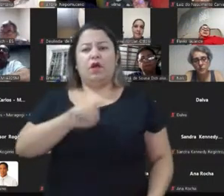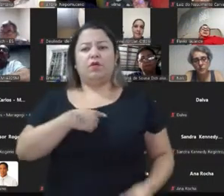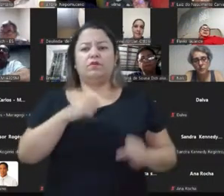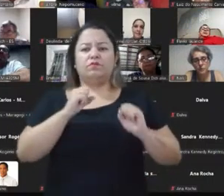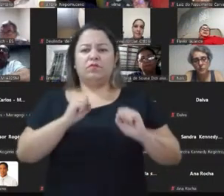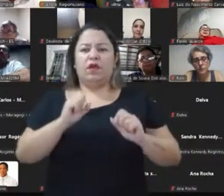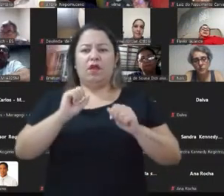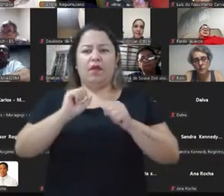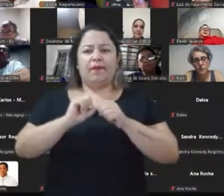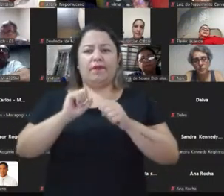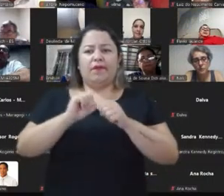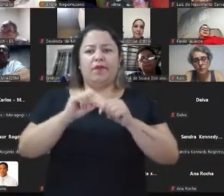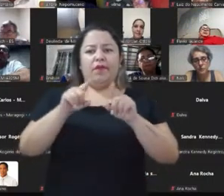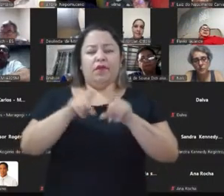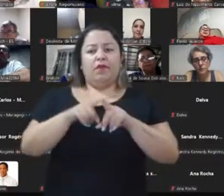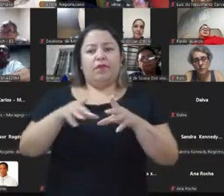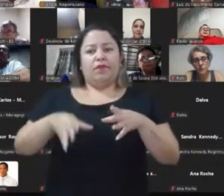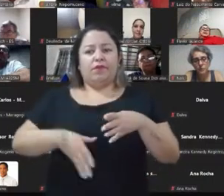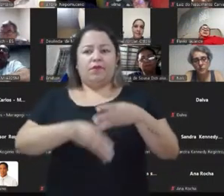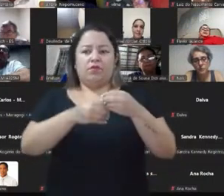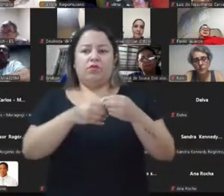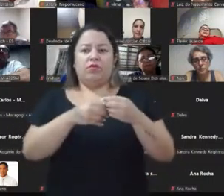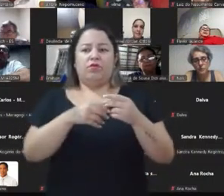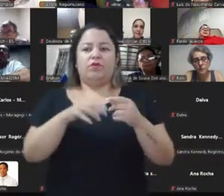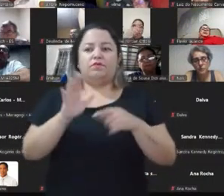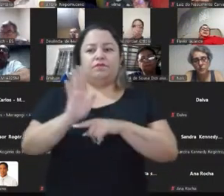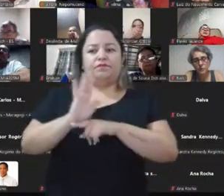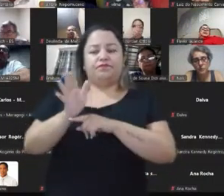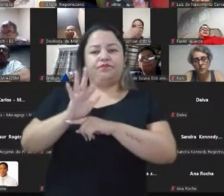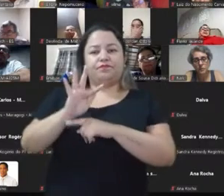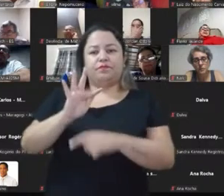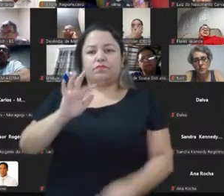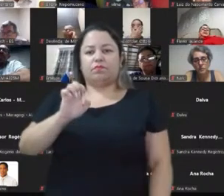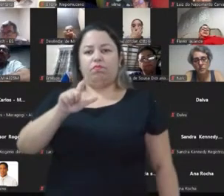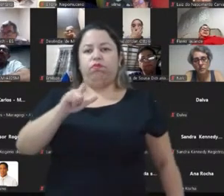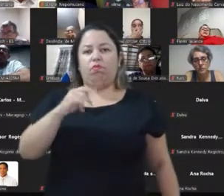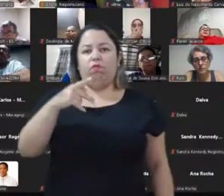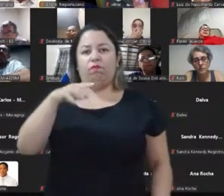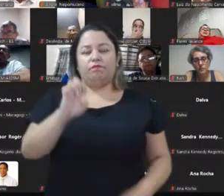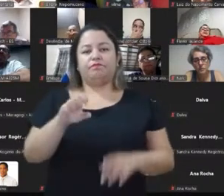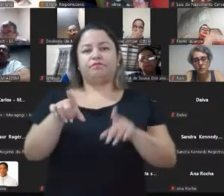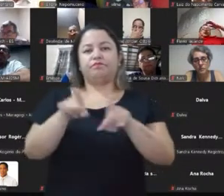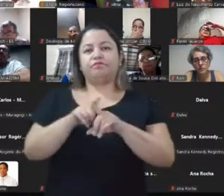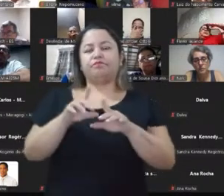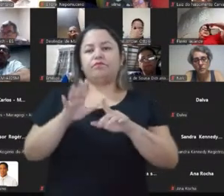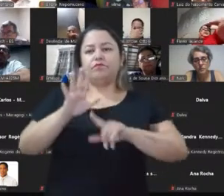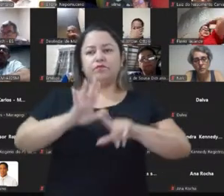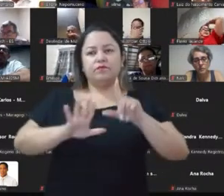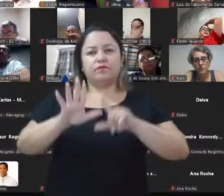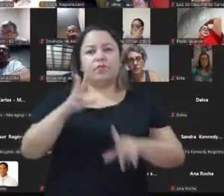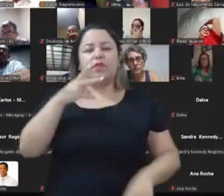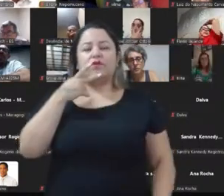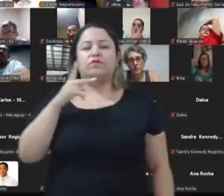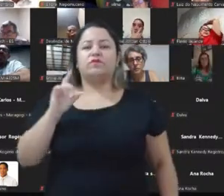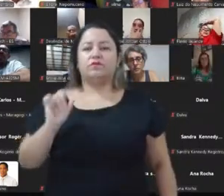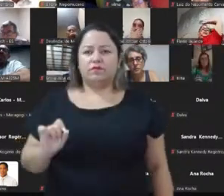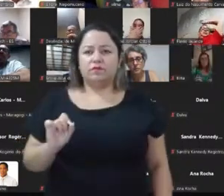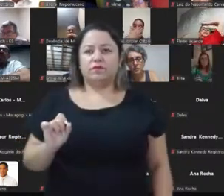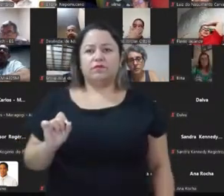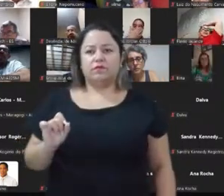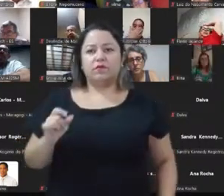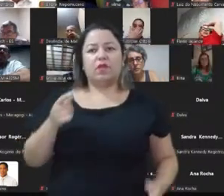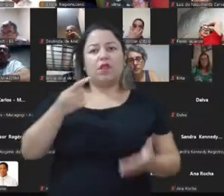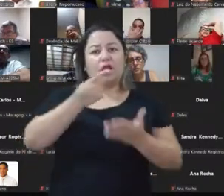eu até ia trazer aqui o vídeo do Felipe Neto, falando sobre o modelo de negócio das plataformas digitais, que ele fala o seguinte, isso aí é o